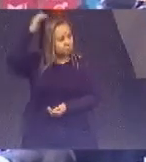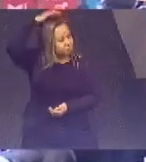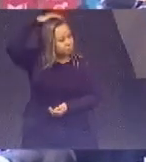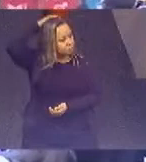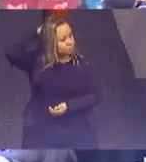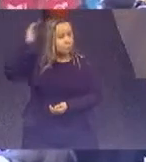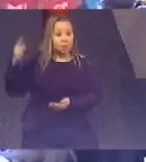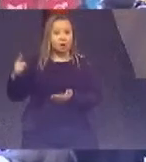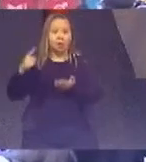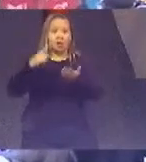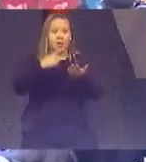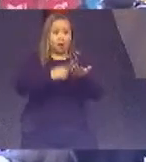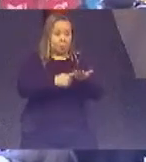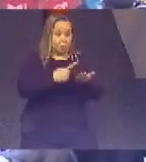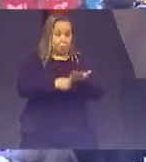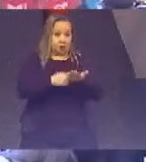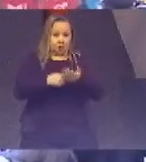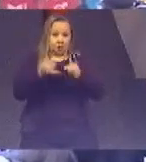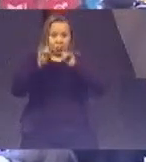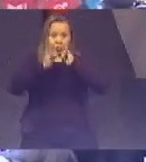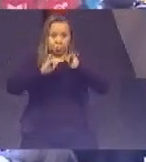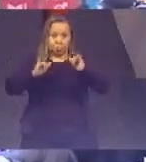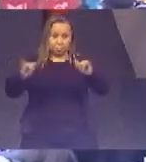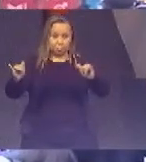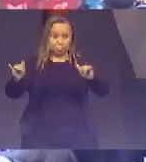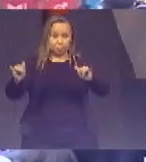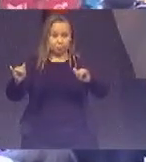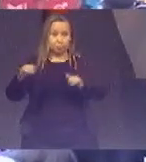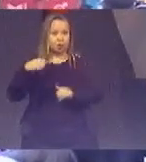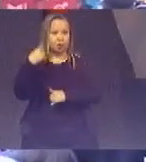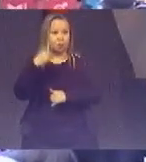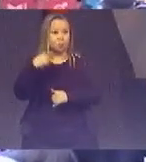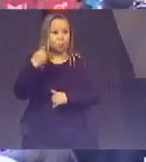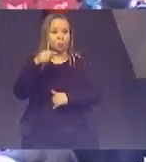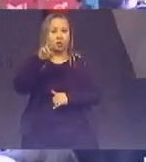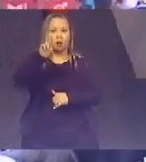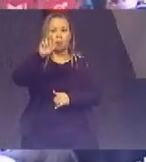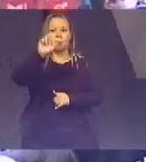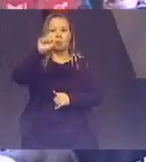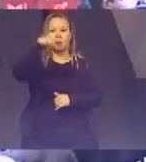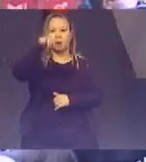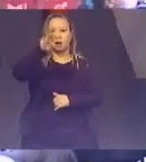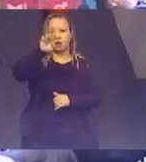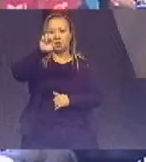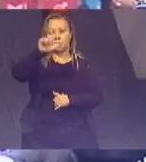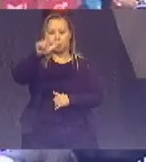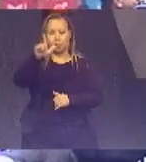Convidamos para seu pronunciamento a Procuradora-Geral da República, Raquel Elias Ferreira Dodi.